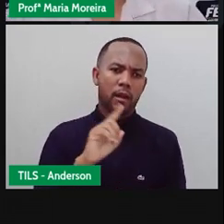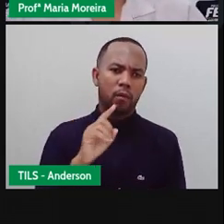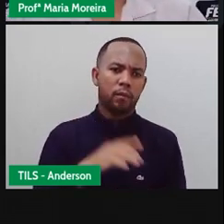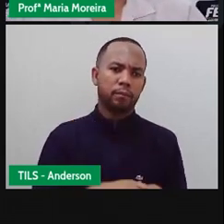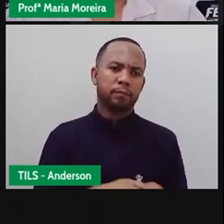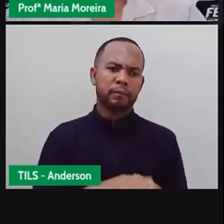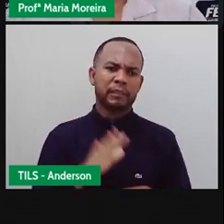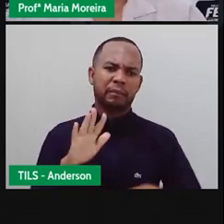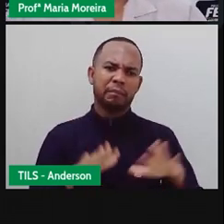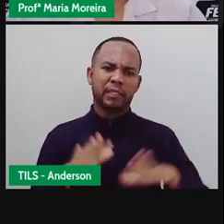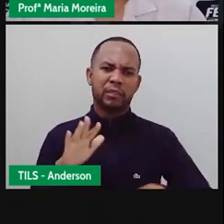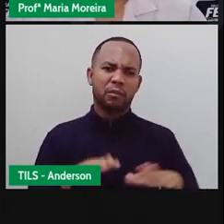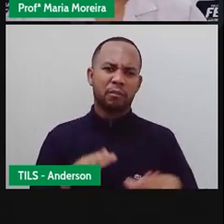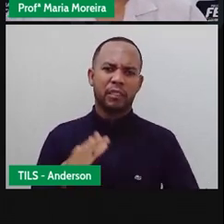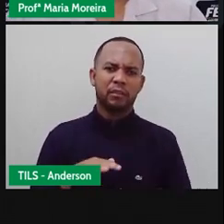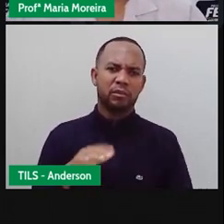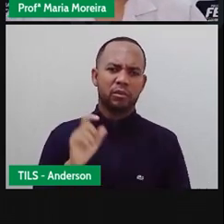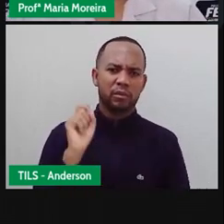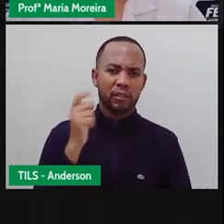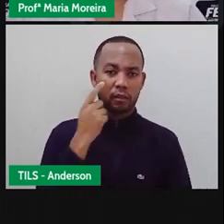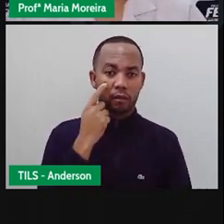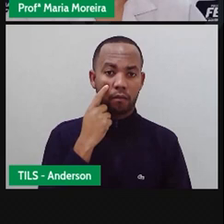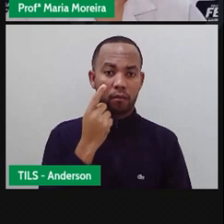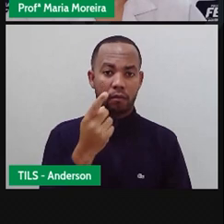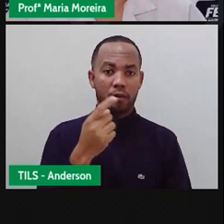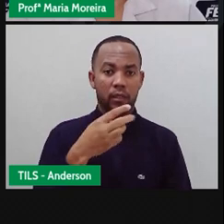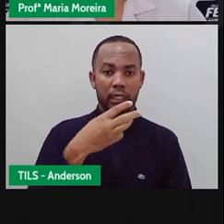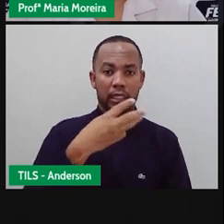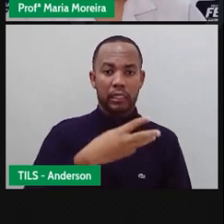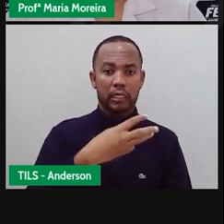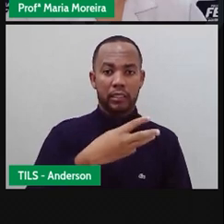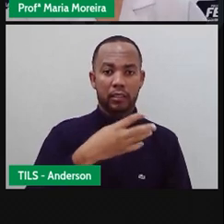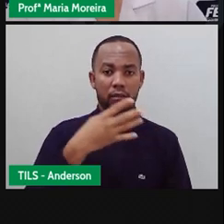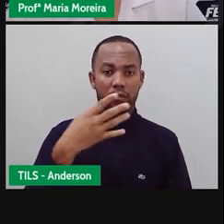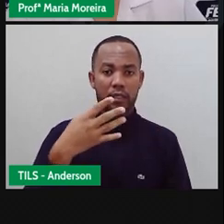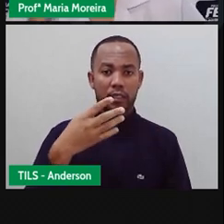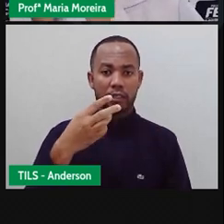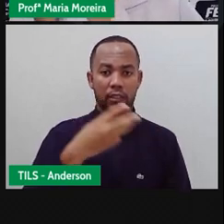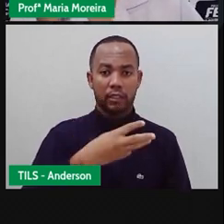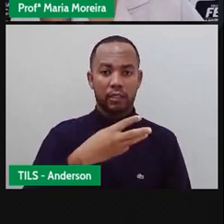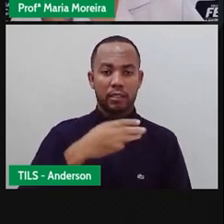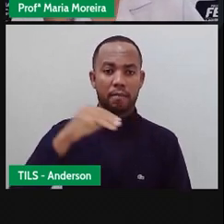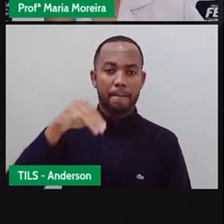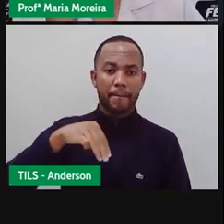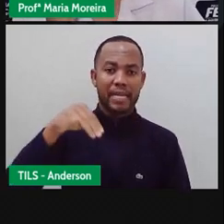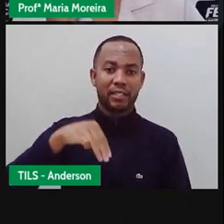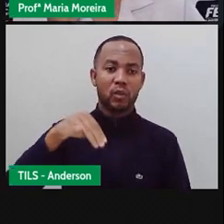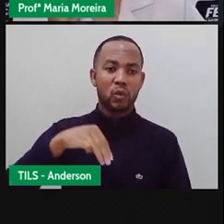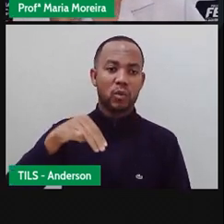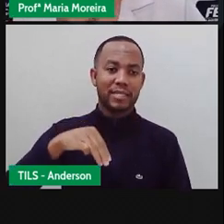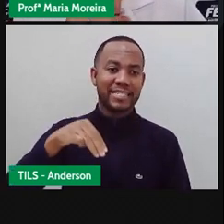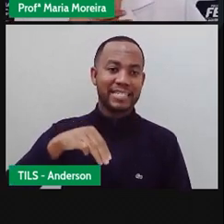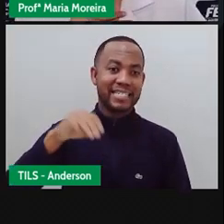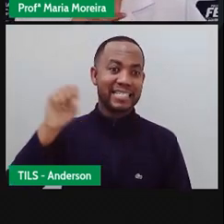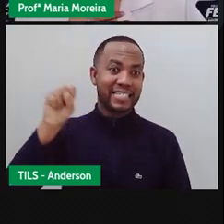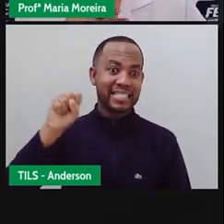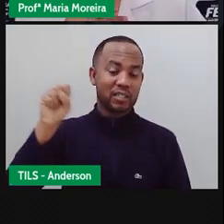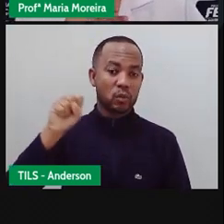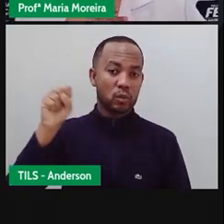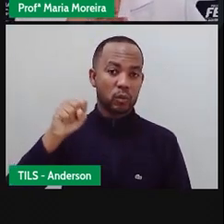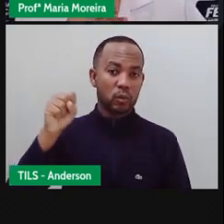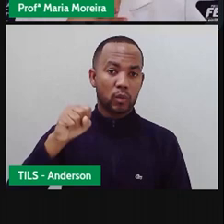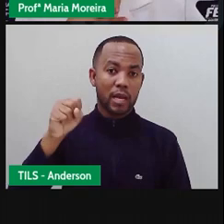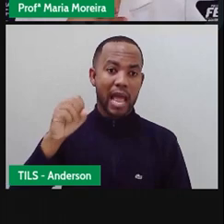343 metros por segundo Então à medida que eu falo Segundo 343 metros É